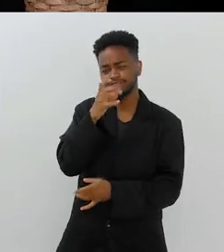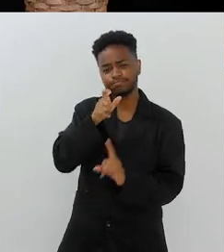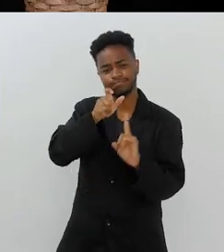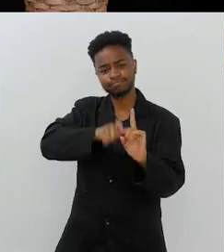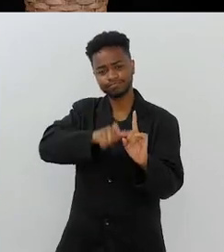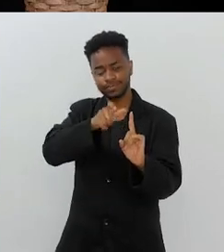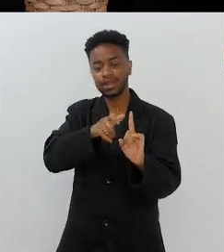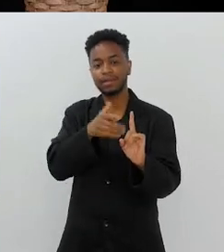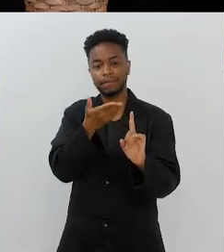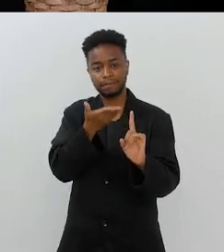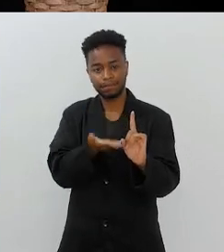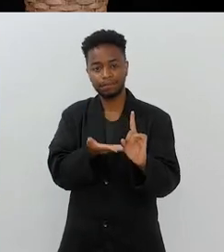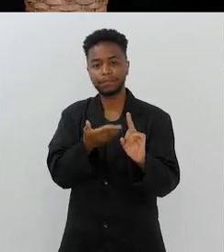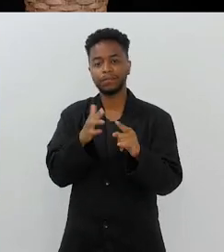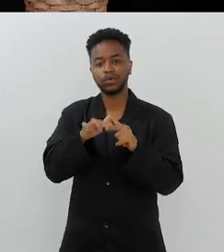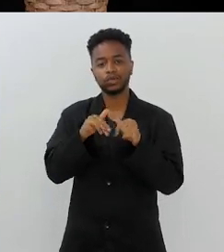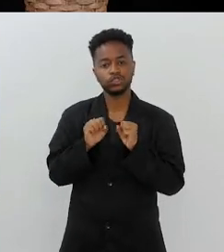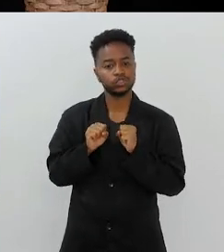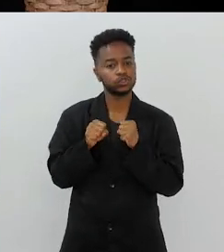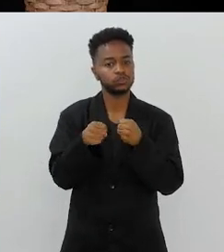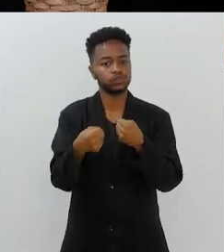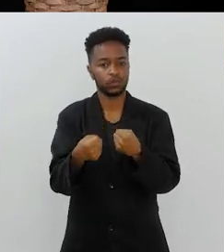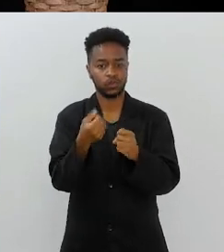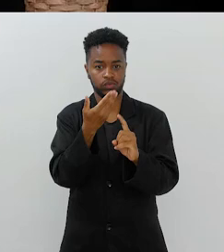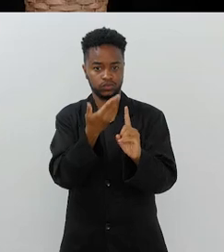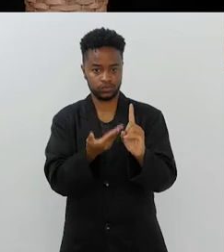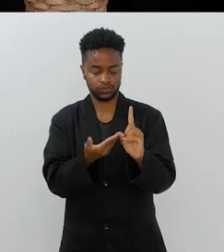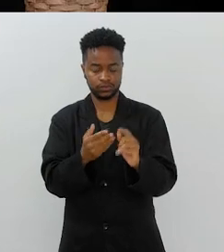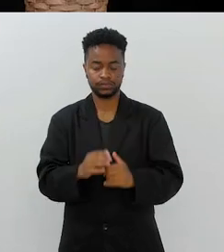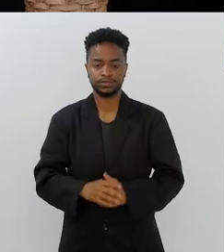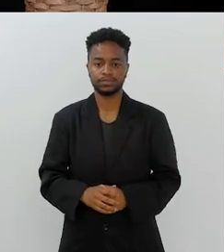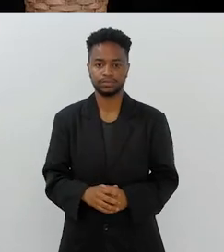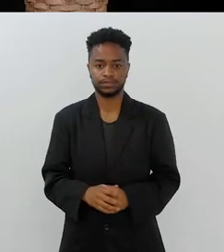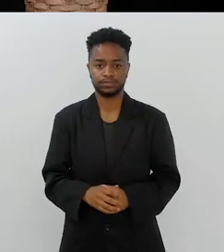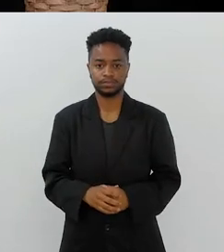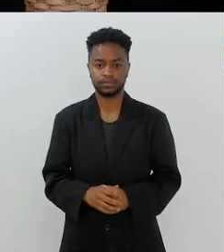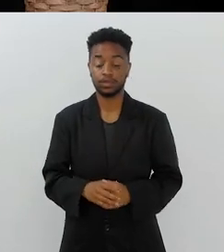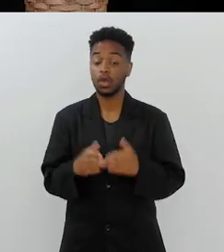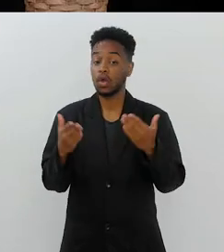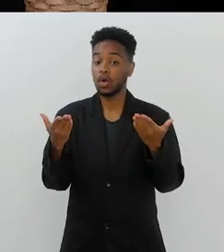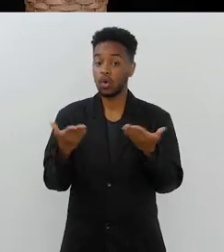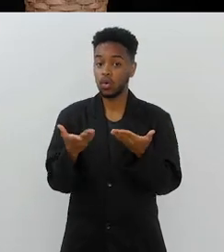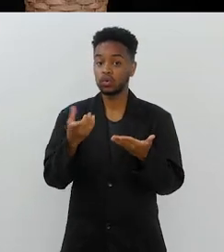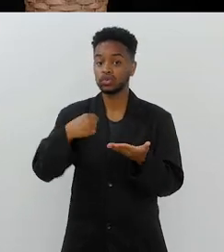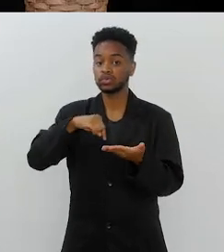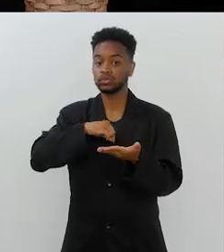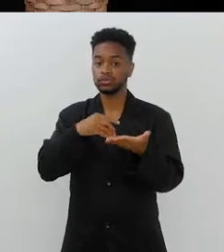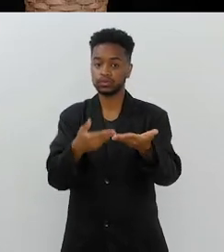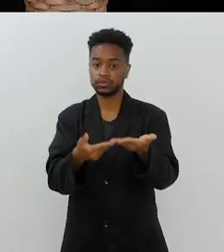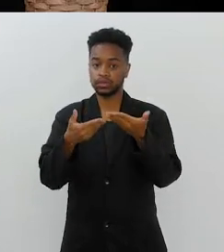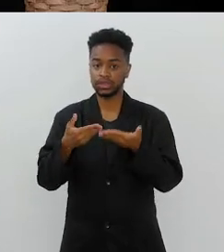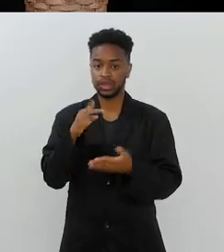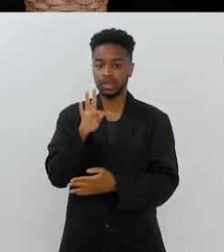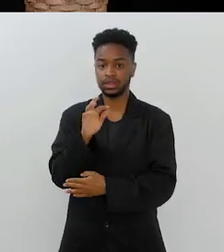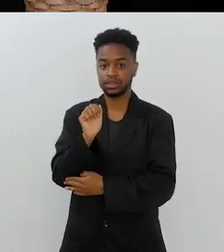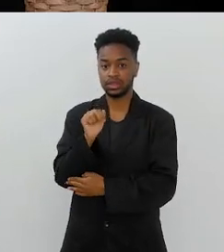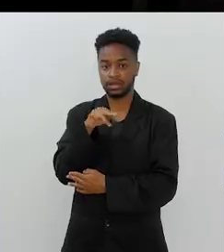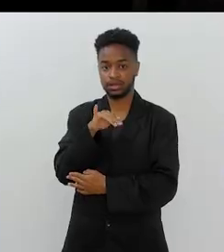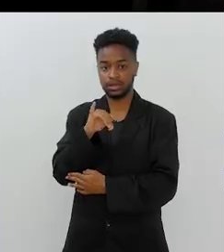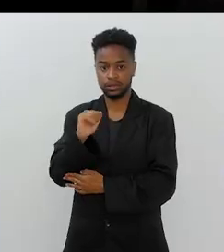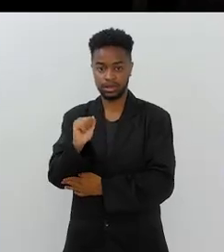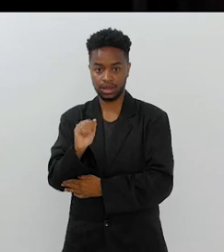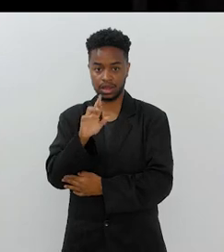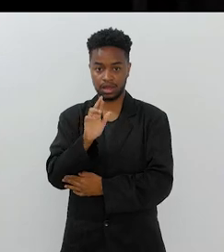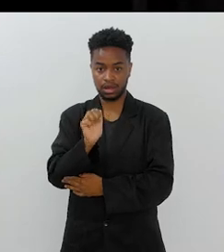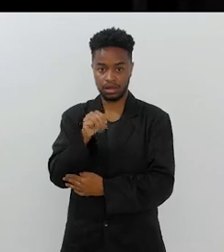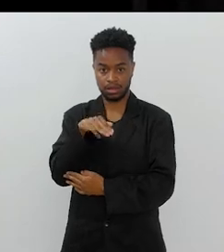admiração pela pessoa, pelo empenho que essa pessoa tem. Hoje nós estamos recebendo a Tânia Ramos,